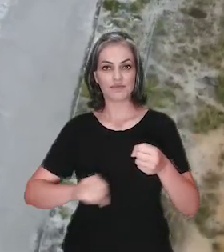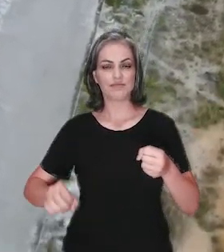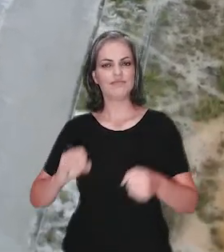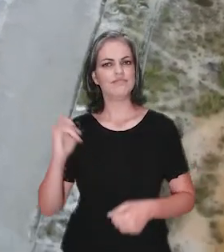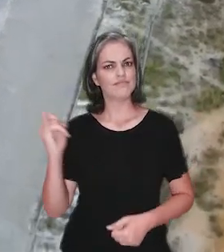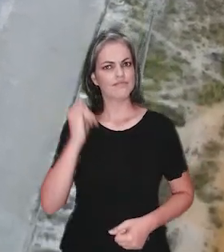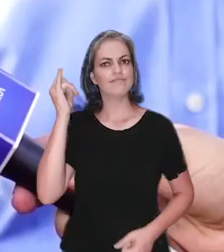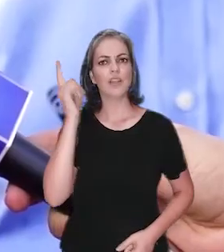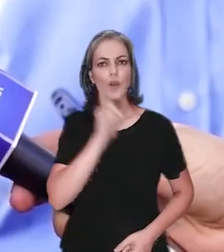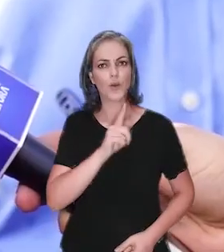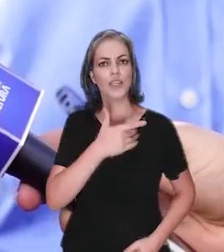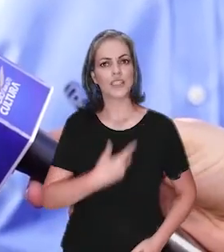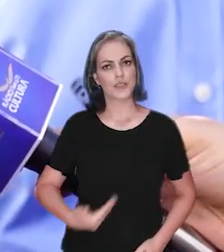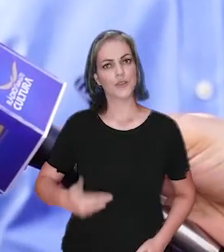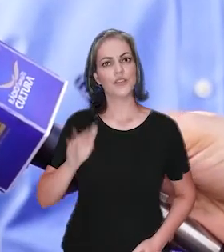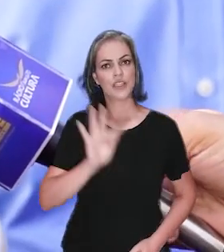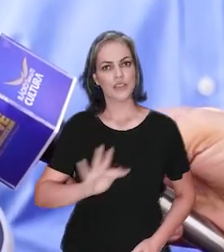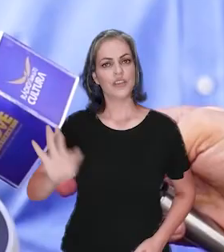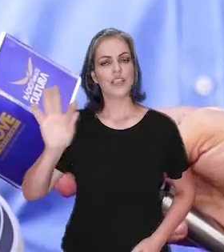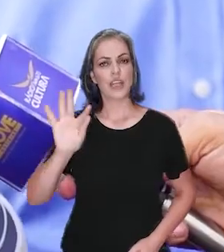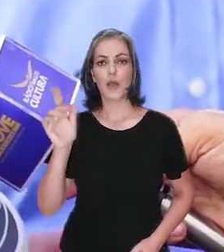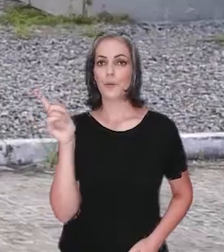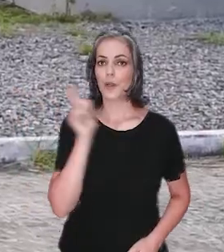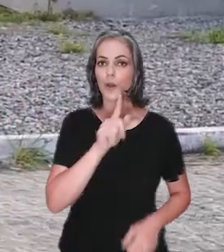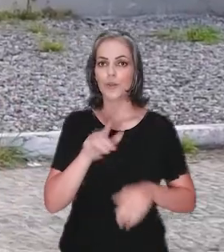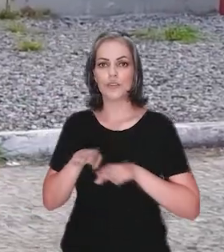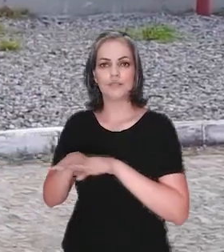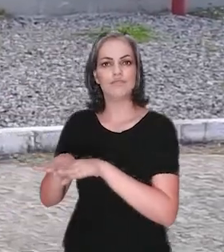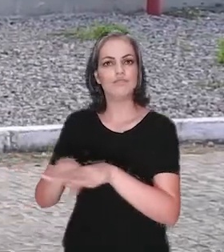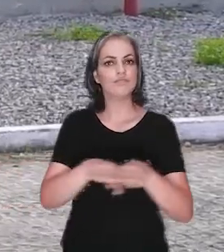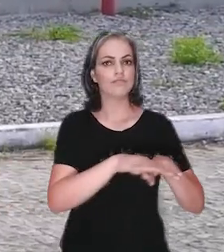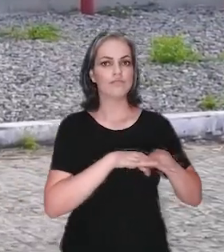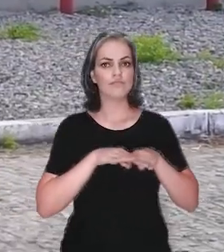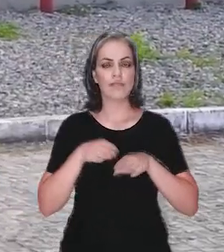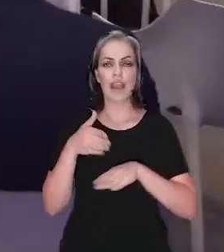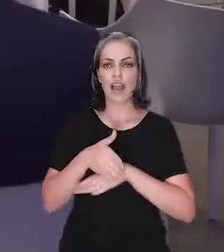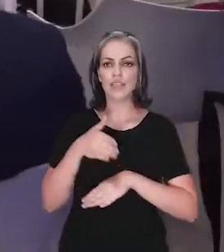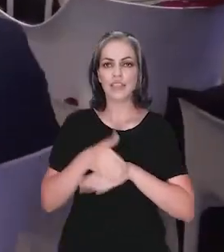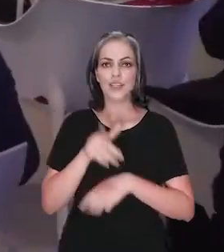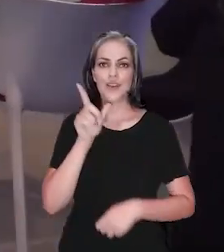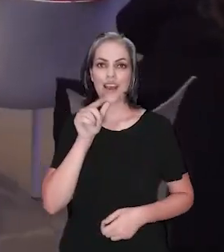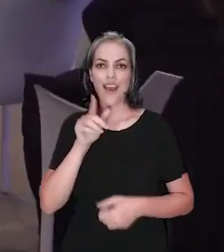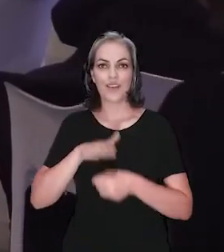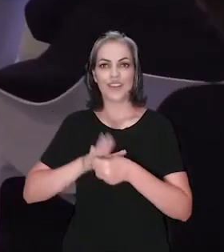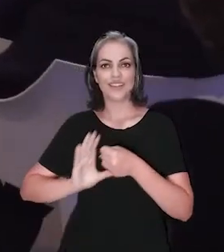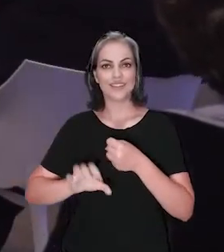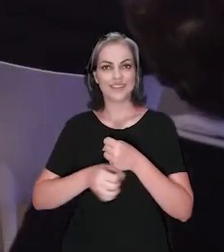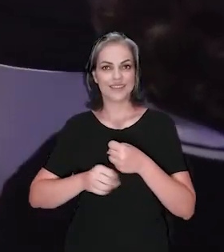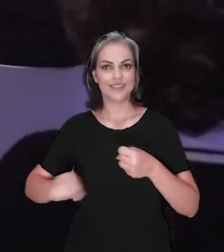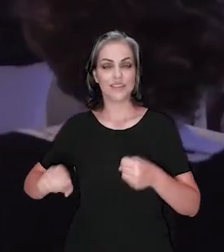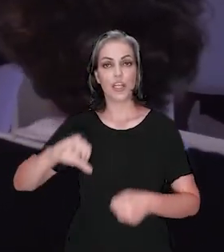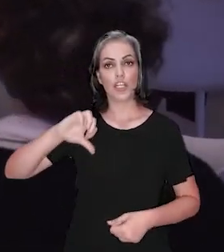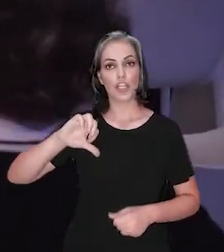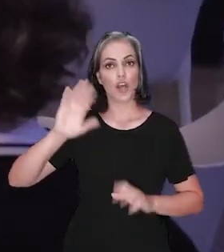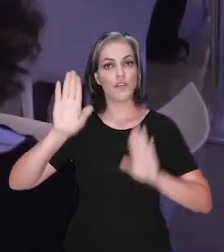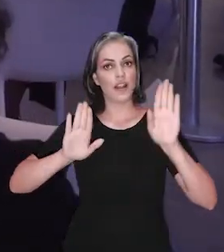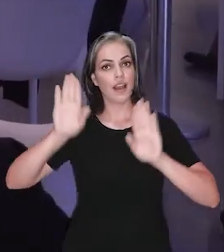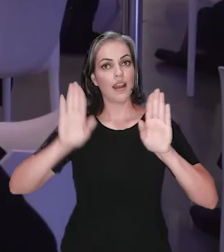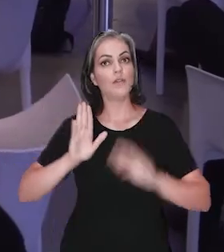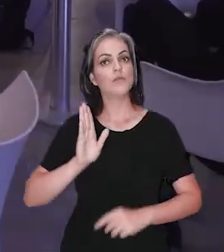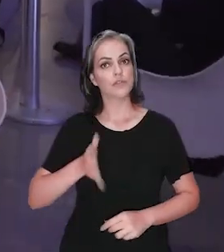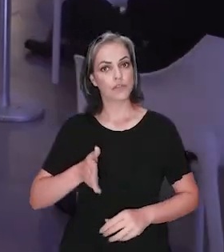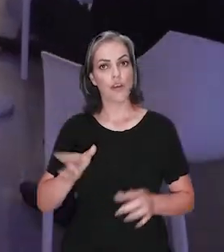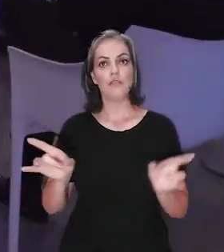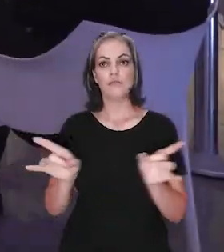um importante passo do governo federal em direção à universalização do acesso à água e esgoto. Nove leilões já